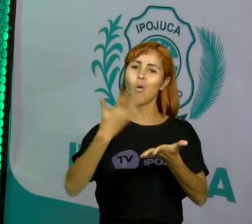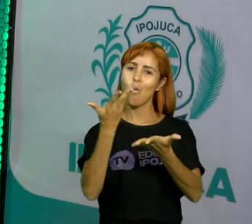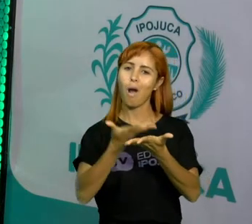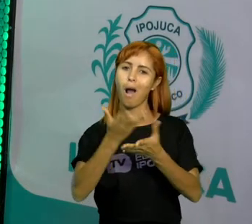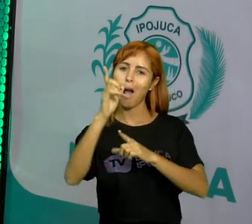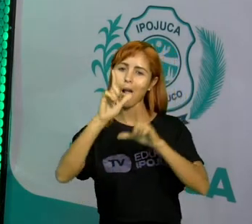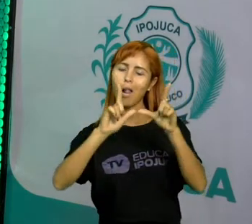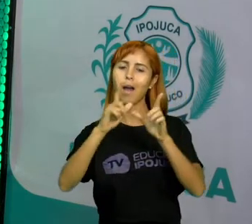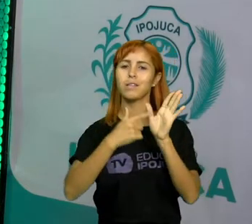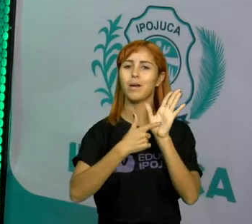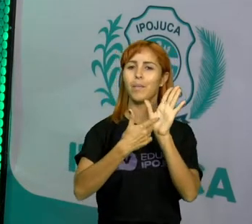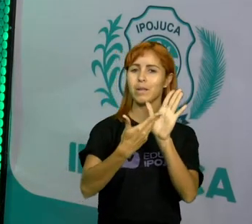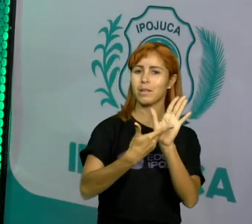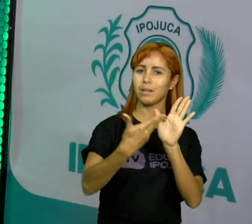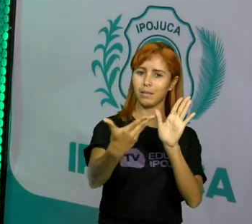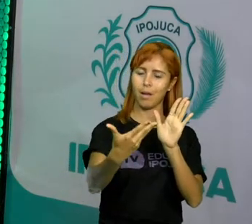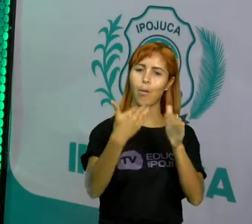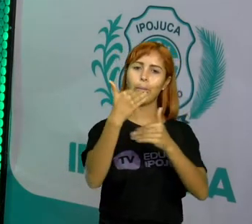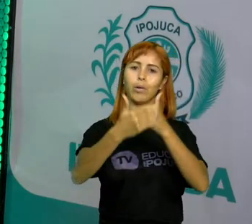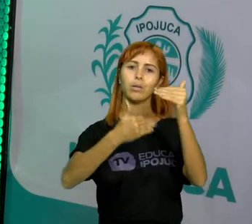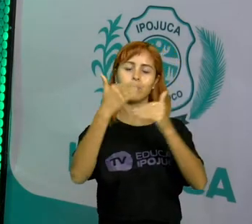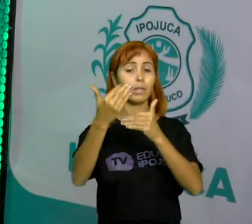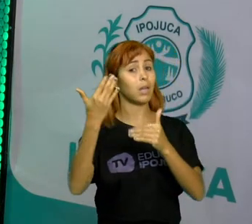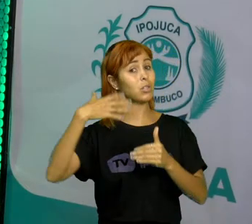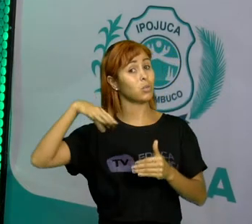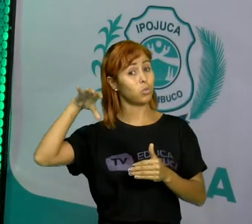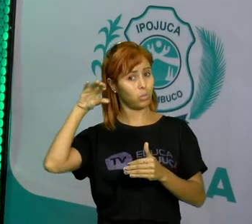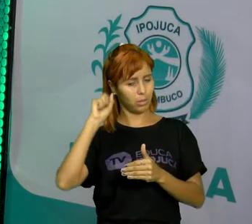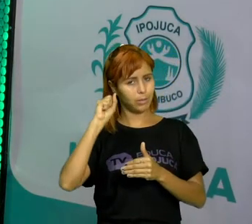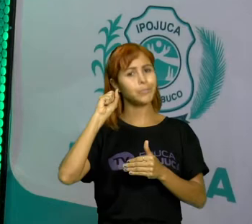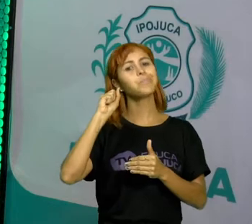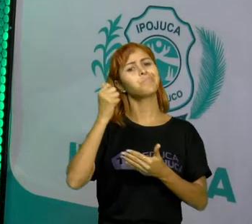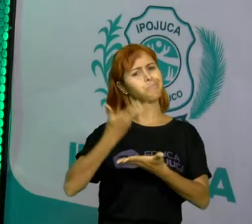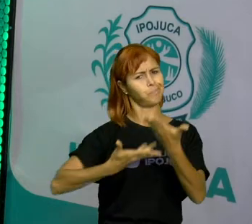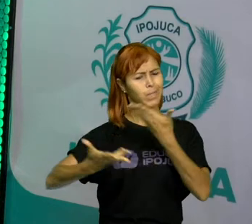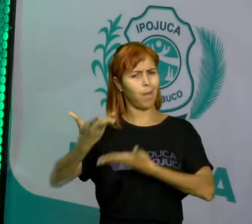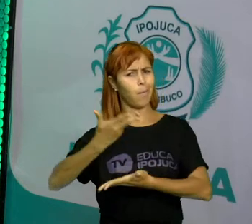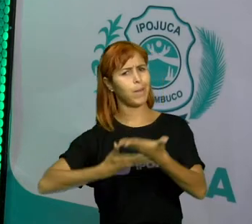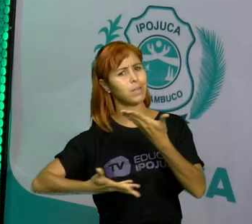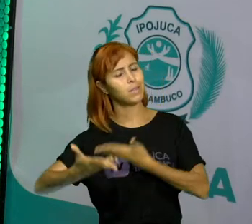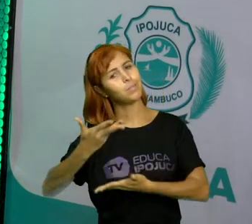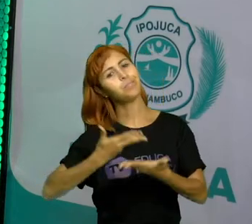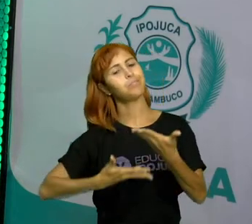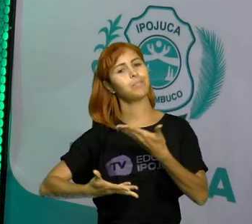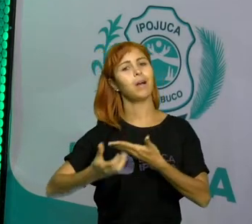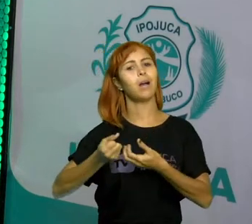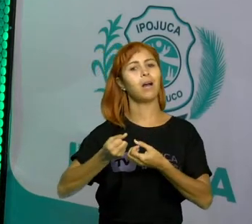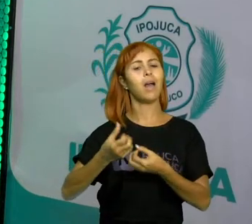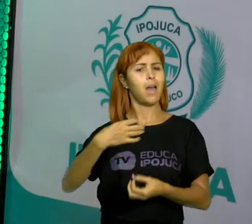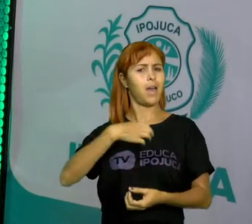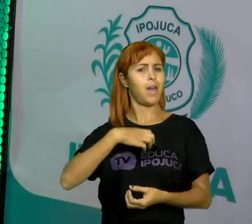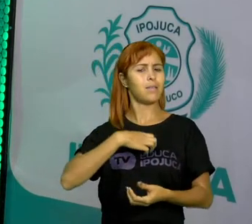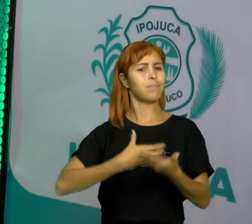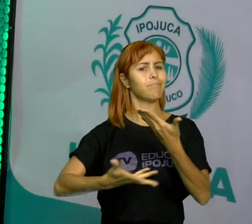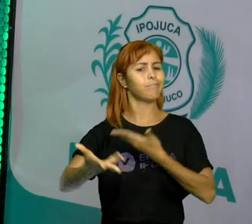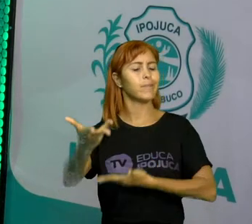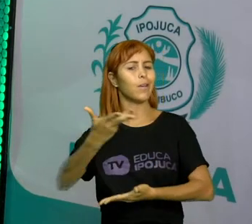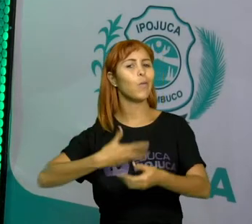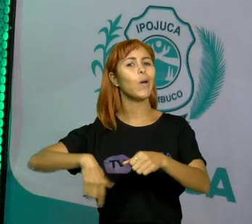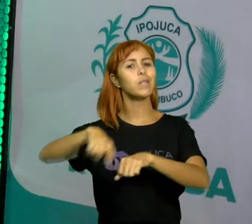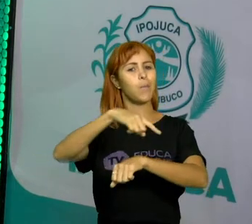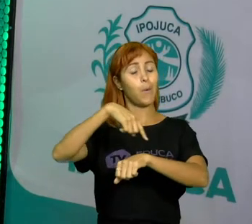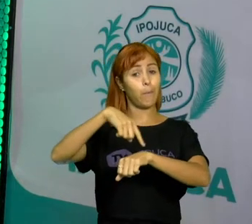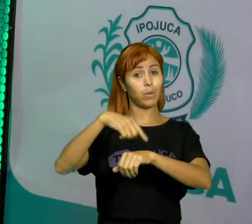se apresentar o processo. É escutar, é participar, é sensibilizar-se com esse momento.